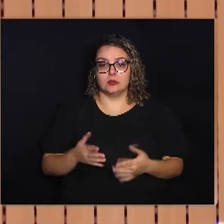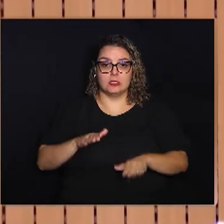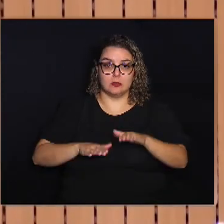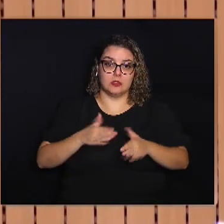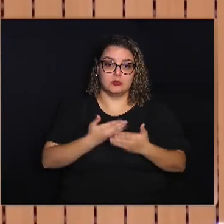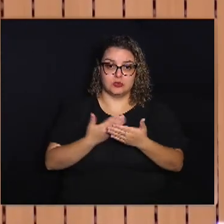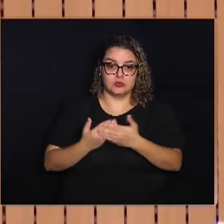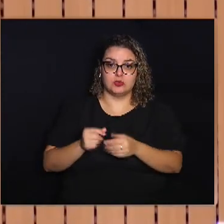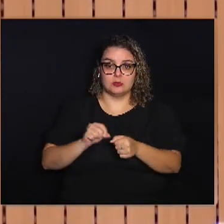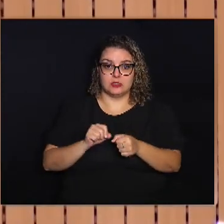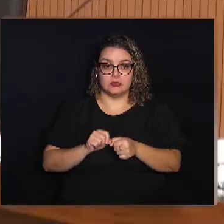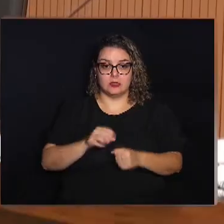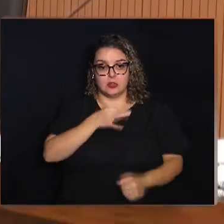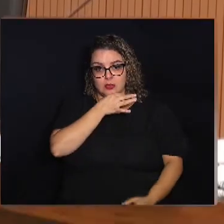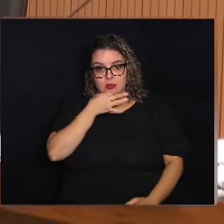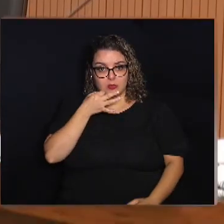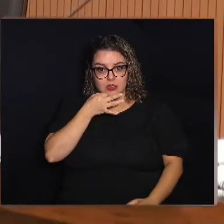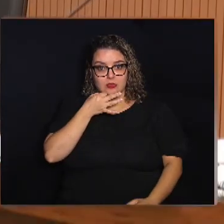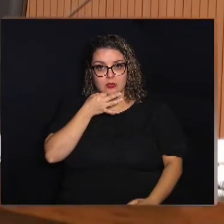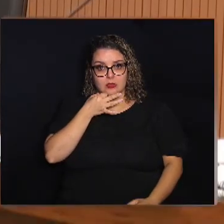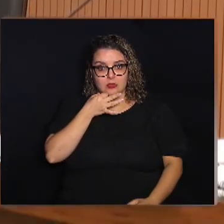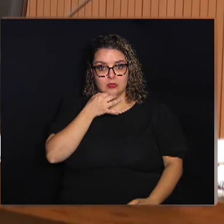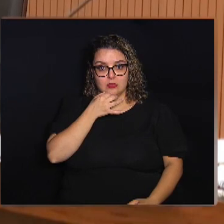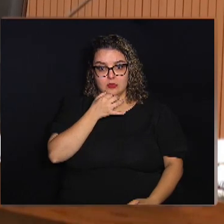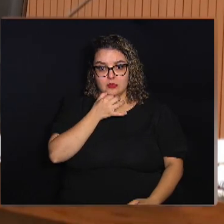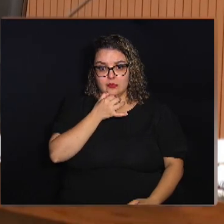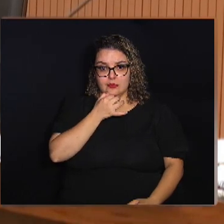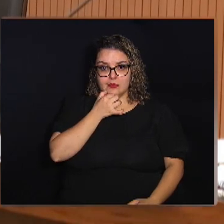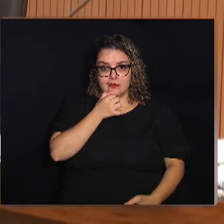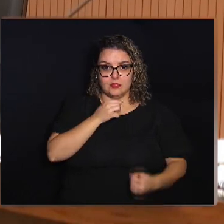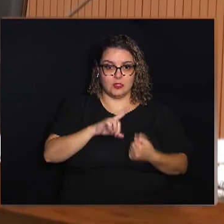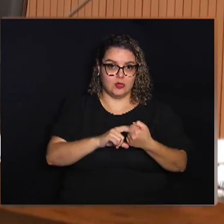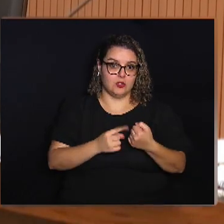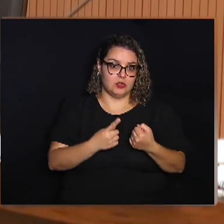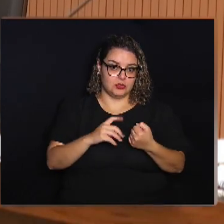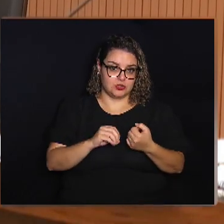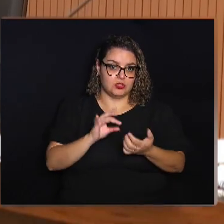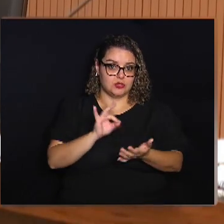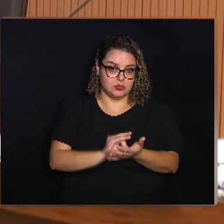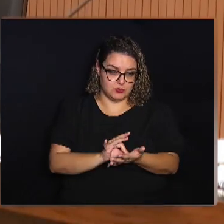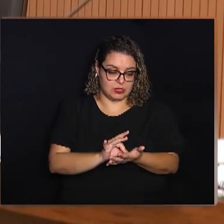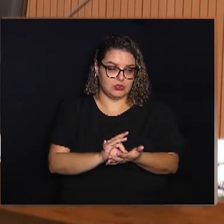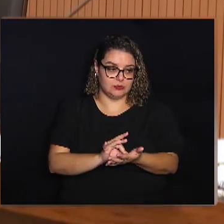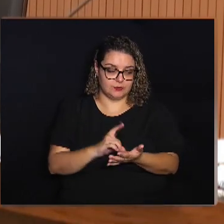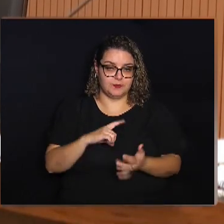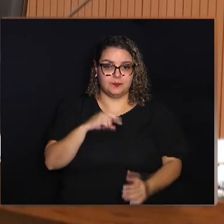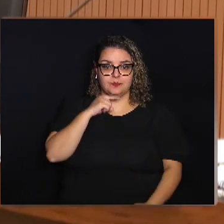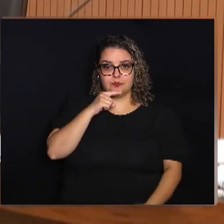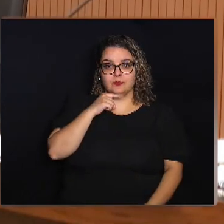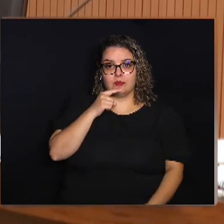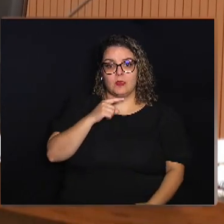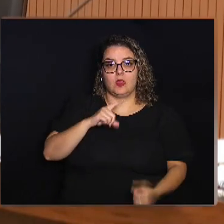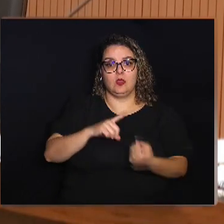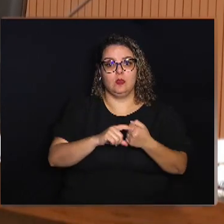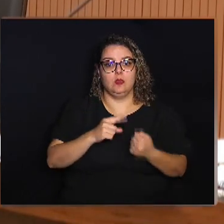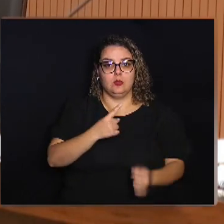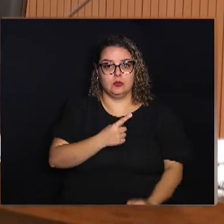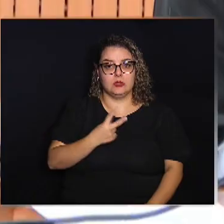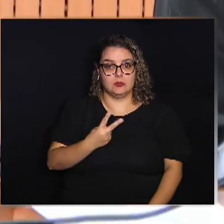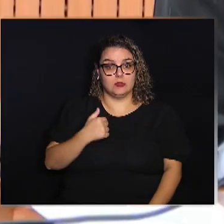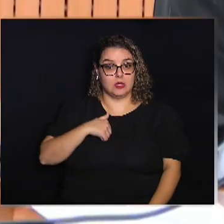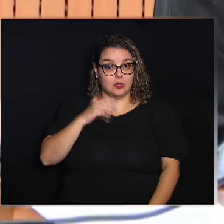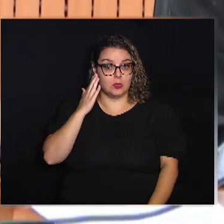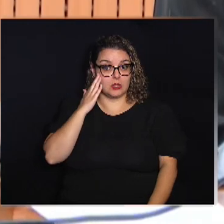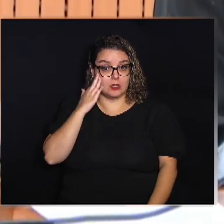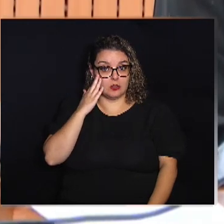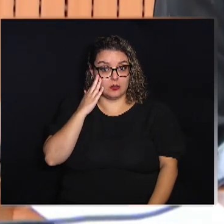fizermos Perfeito O artigo 10º, de fato, tem uma dúvida Agora, no 12º, eu entendo que